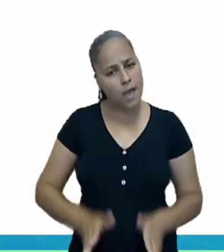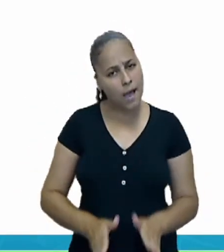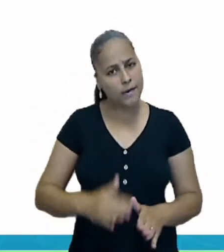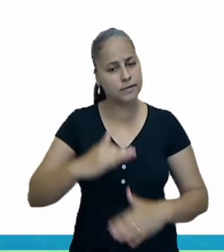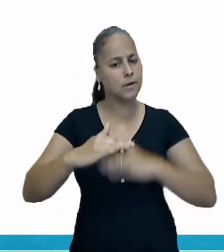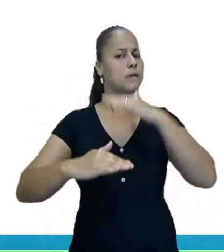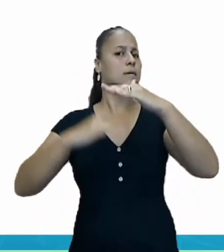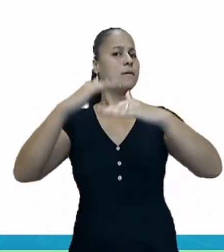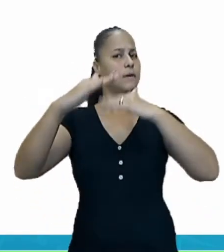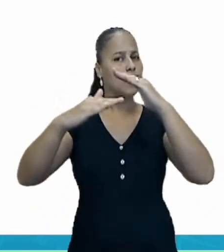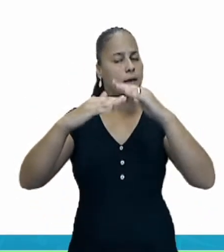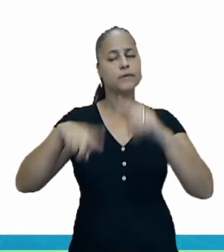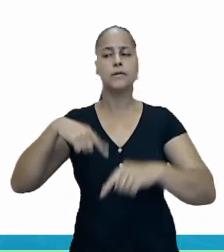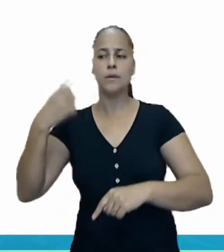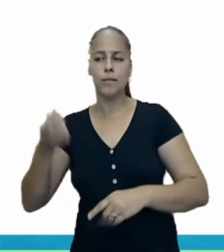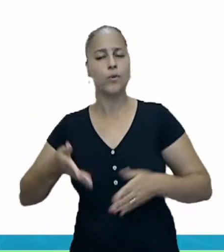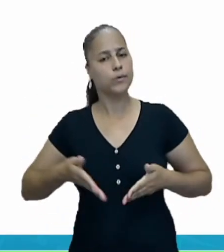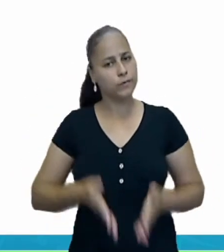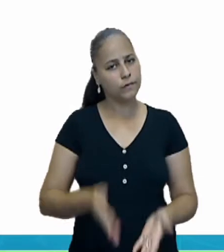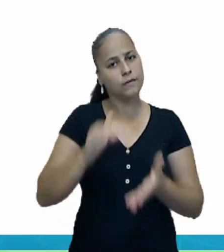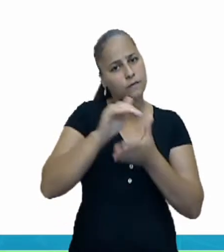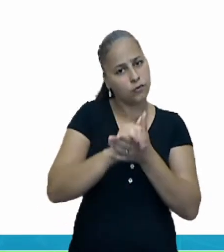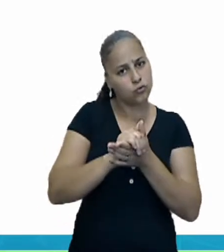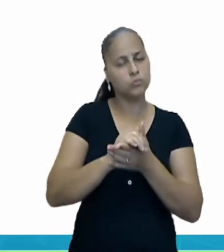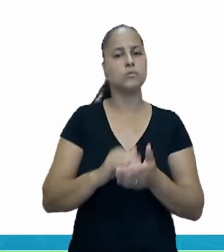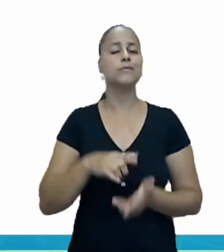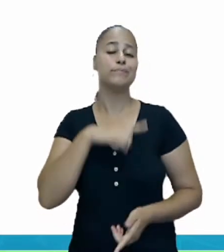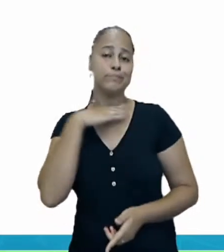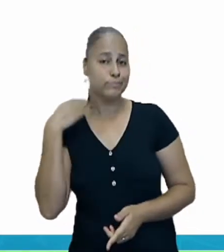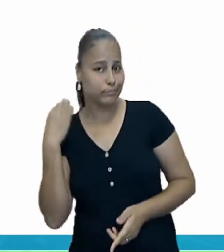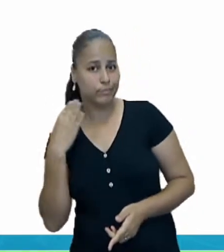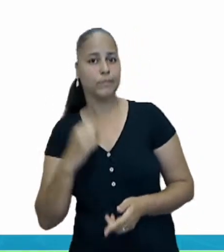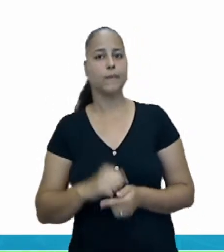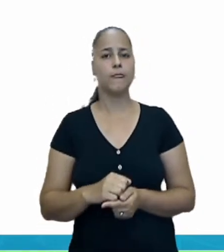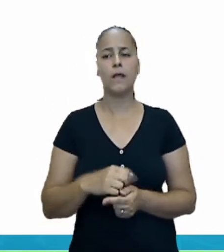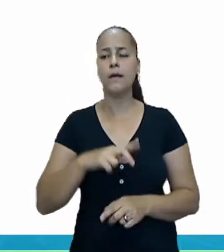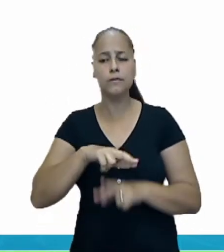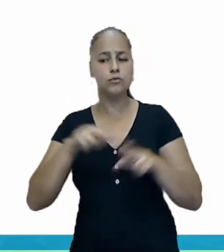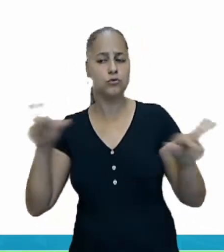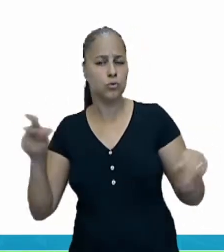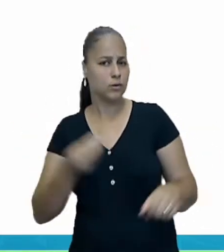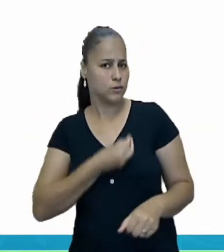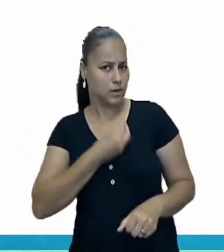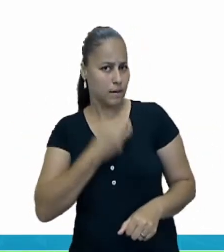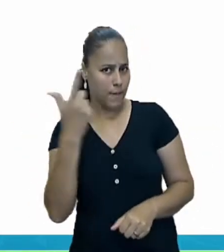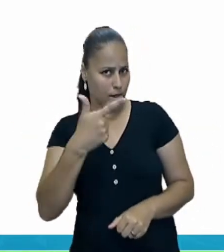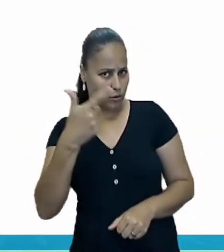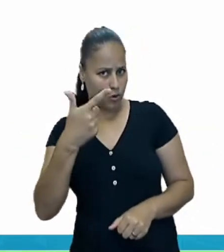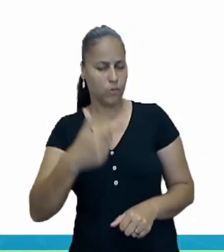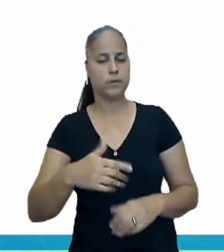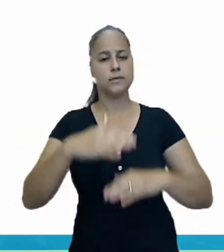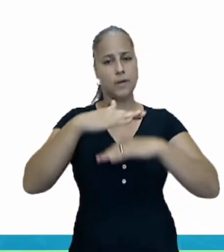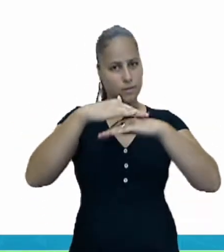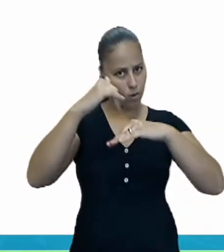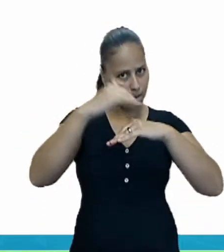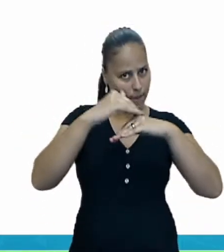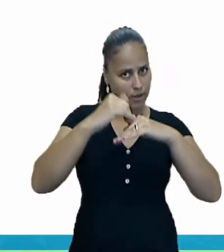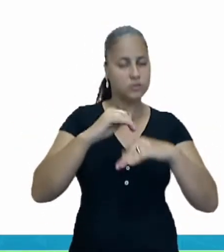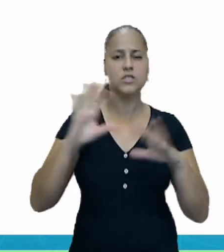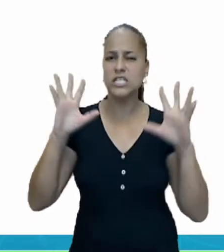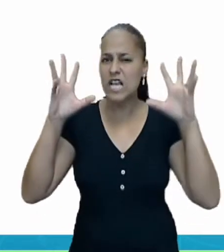crescem, se reproduzem e morrem. Existem animais domésticos e animais